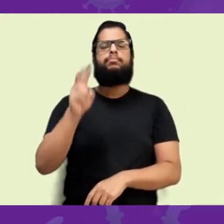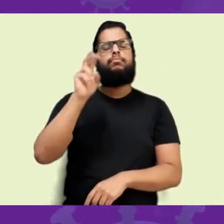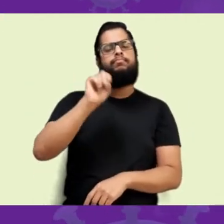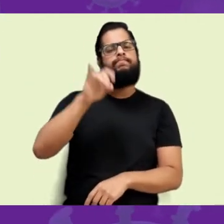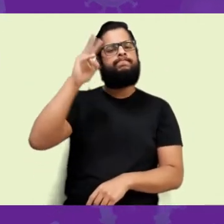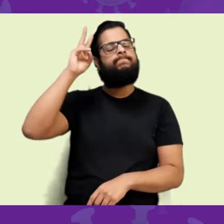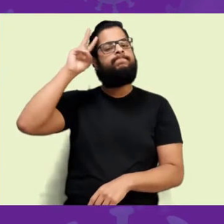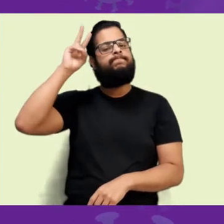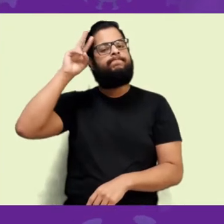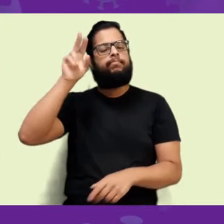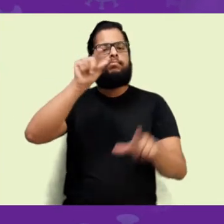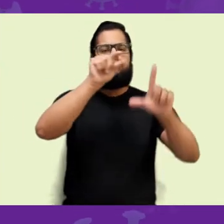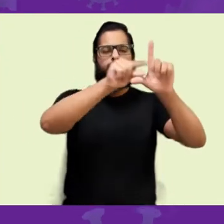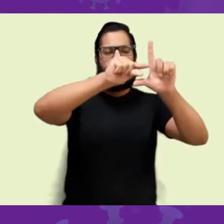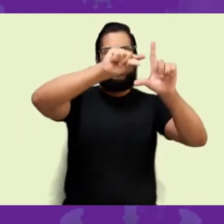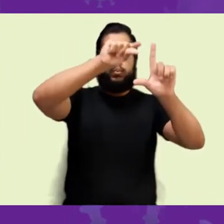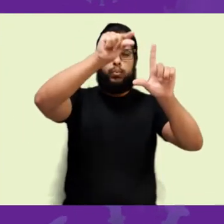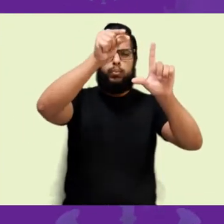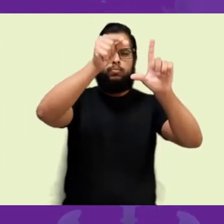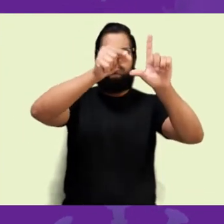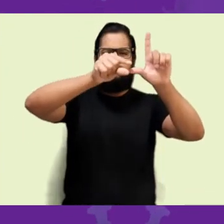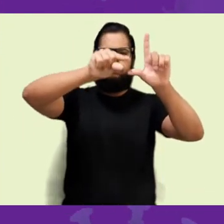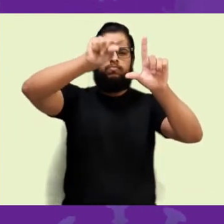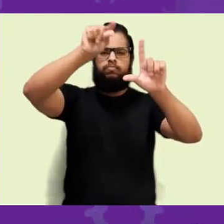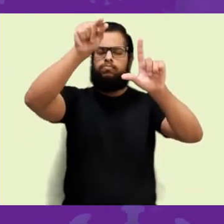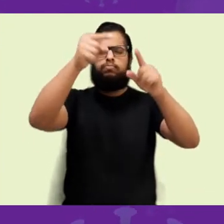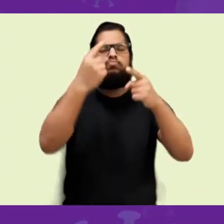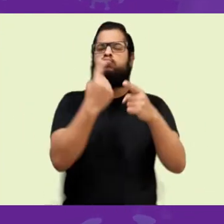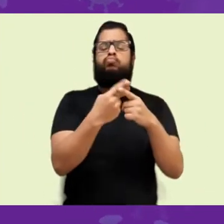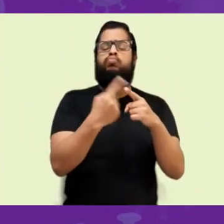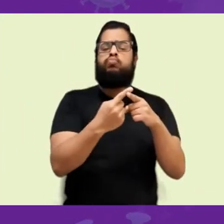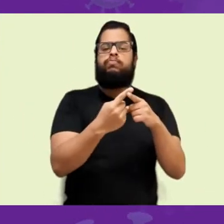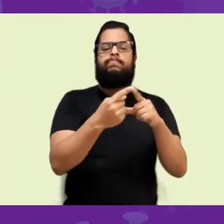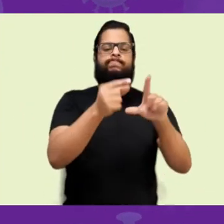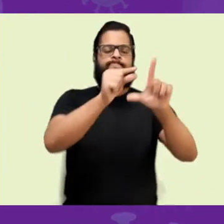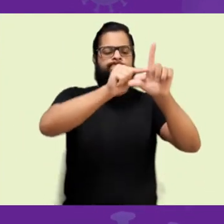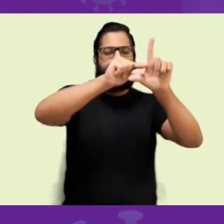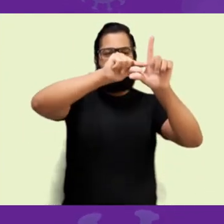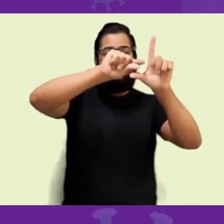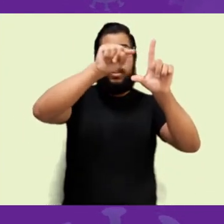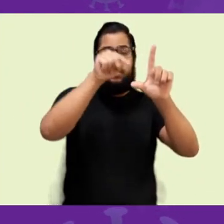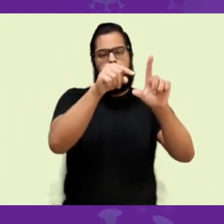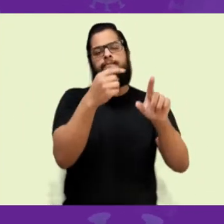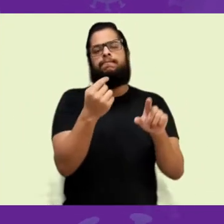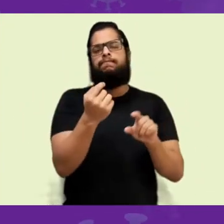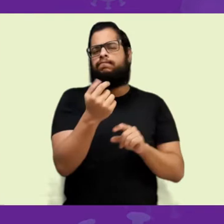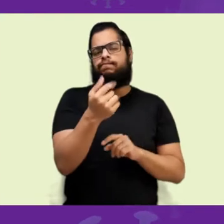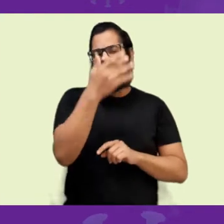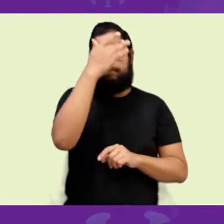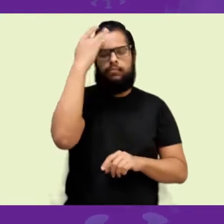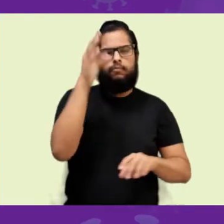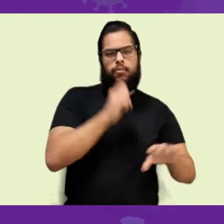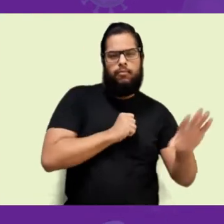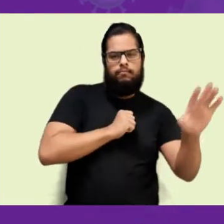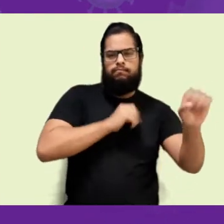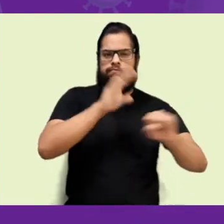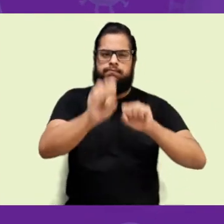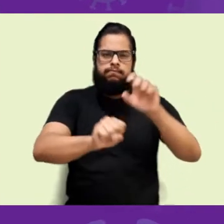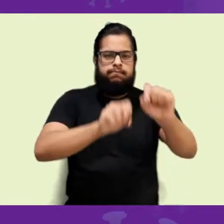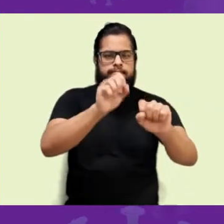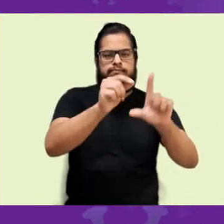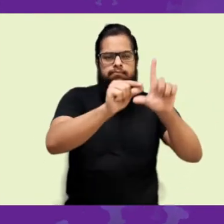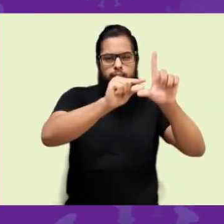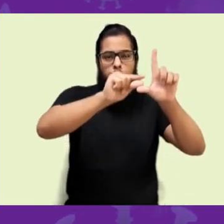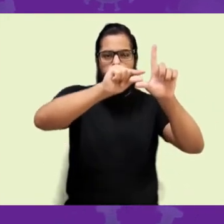vai lá em cima e depois desce outra vez. Então, esse pico do número de casos que forma aquele desenho